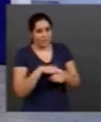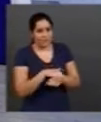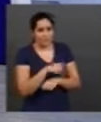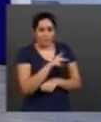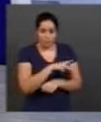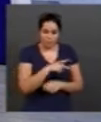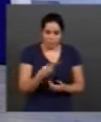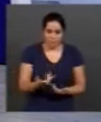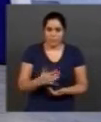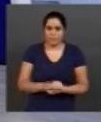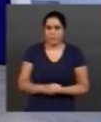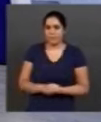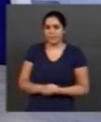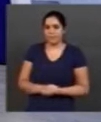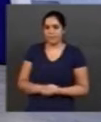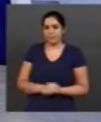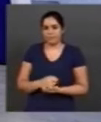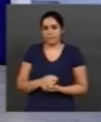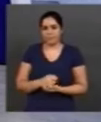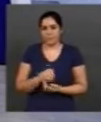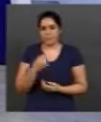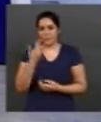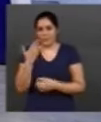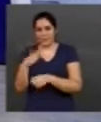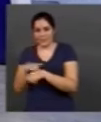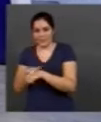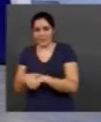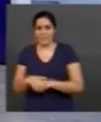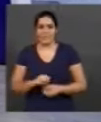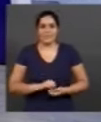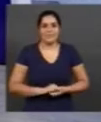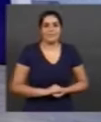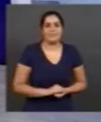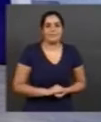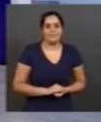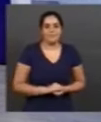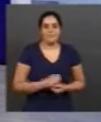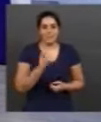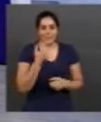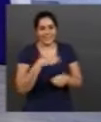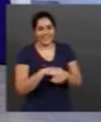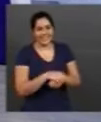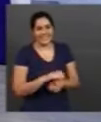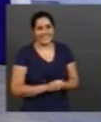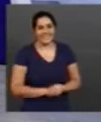Roberto. Wanderlei, muito bom dia. Muito boa noite. Boa noite. Olha o dia na cabeça.